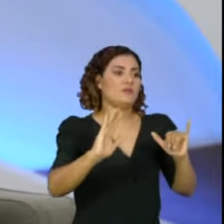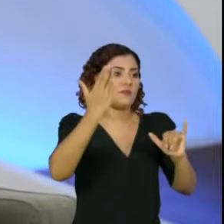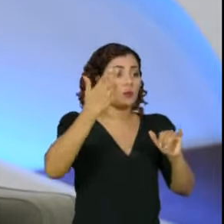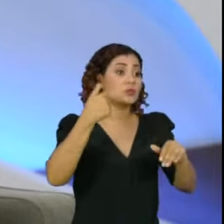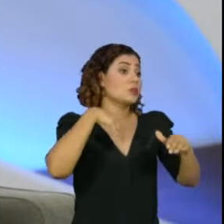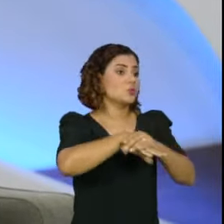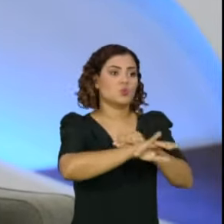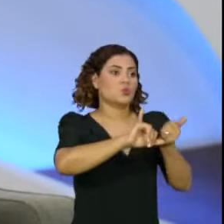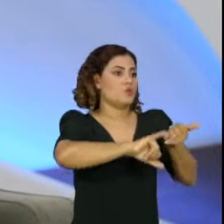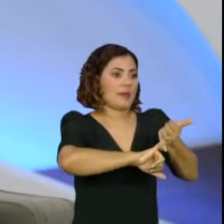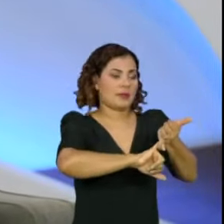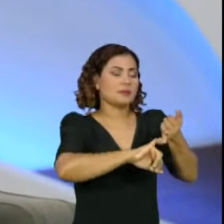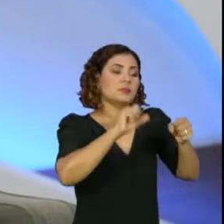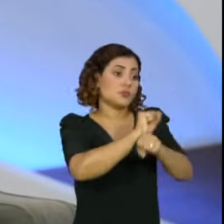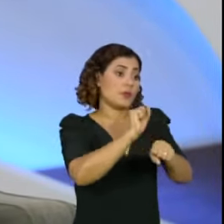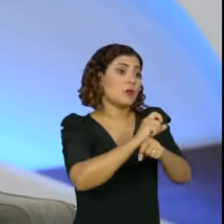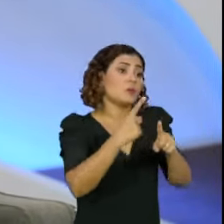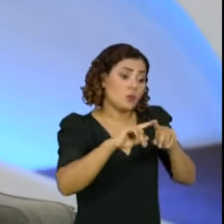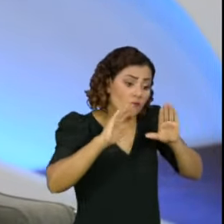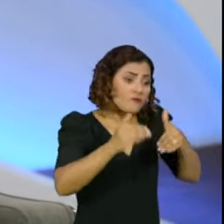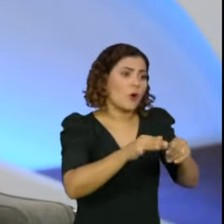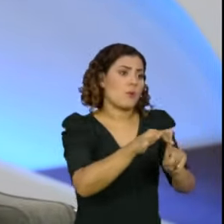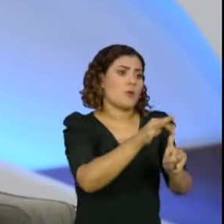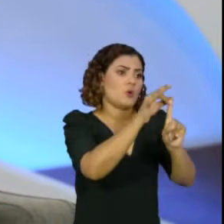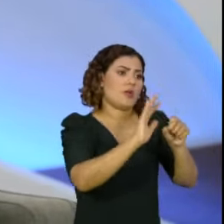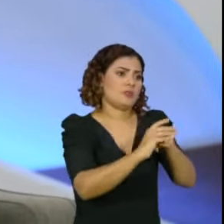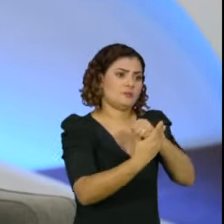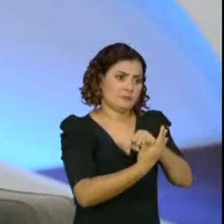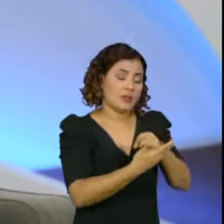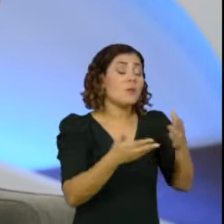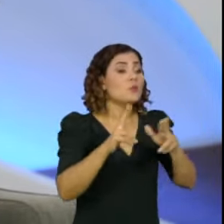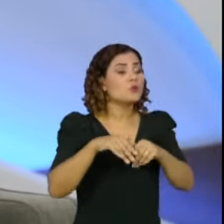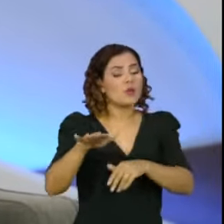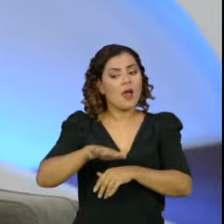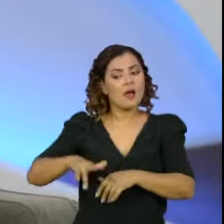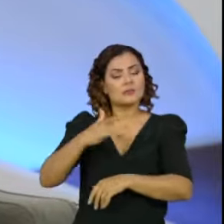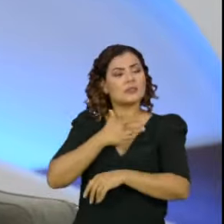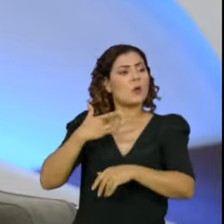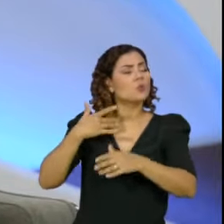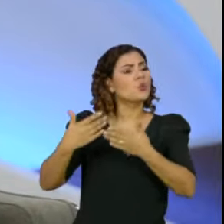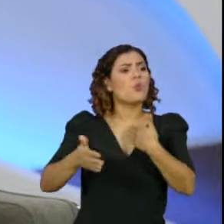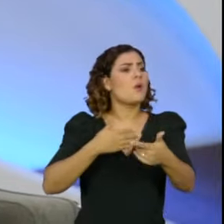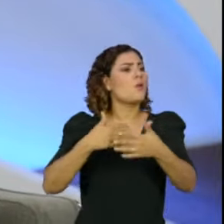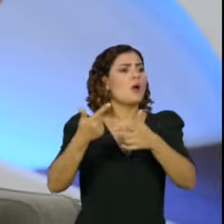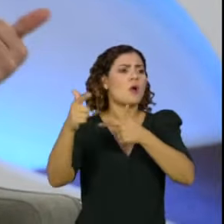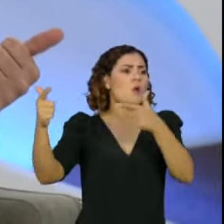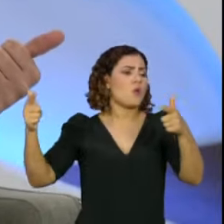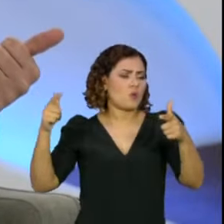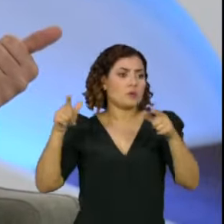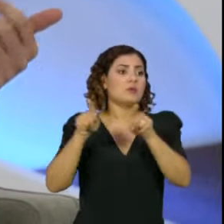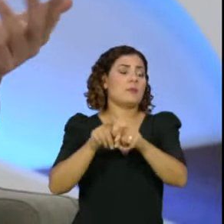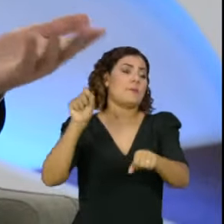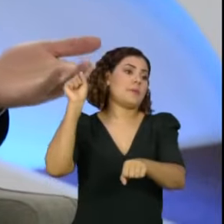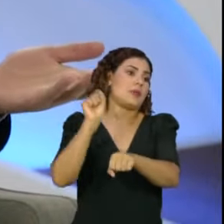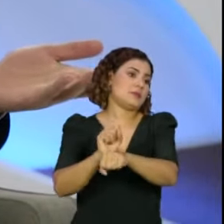com prazo ainda remanescente. Então, a instalação dessa CPI da Saúde e qualquer outra no âmbito do Senado Federal, com a paralisação das comissões, inclusive da